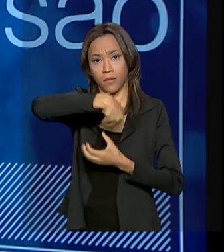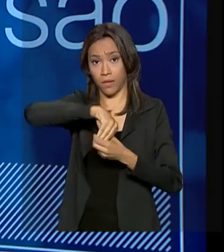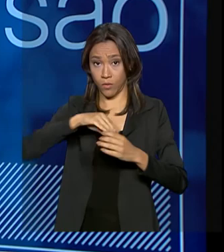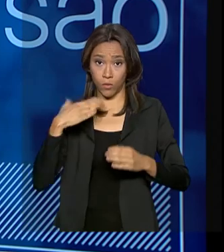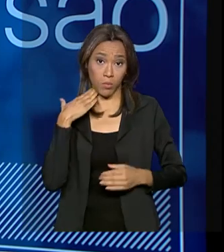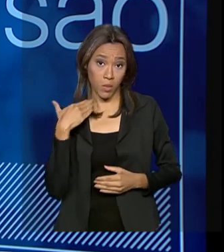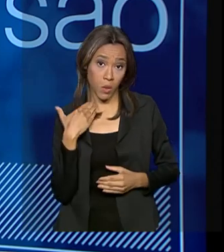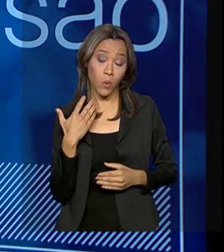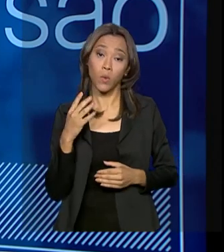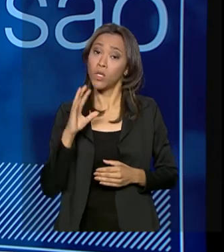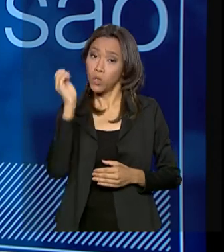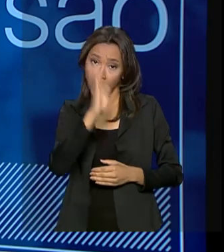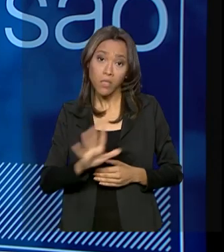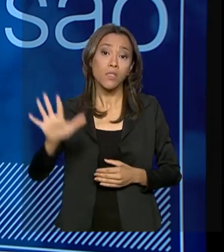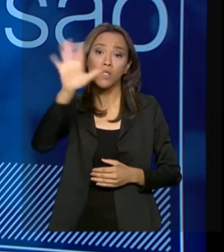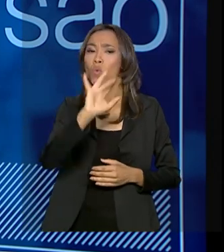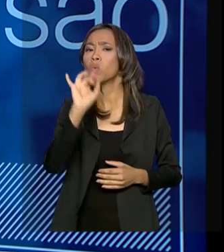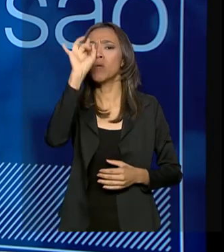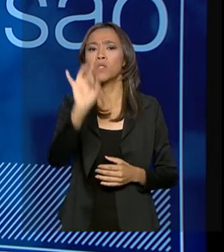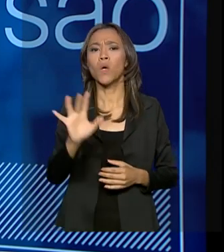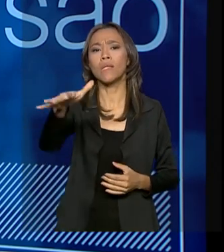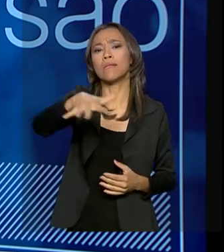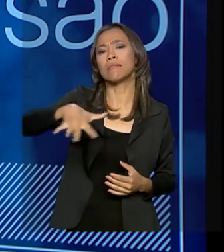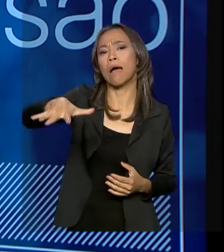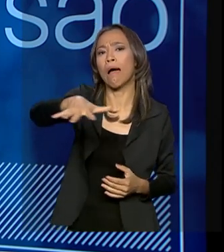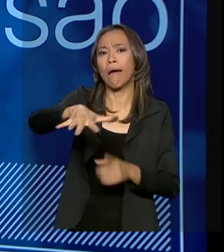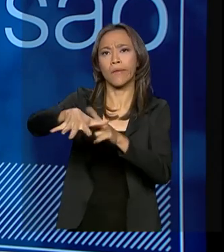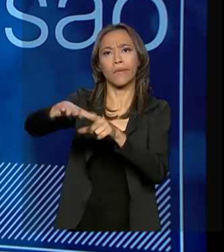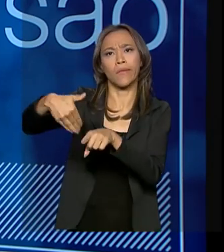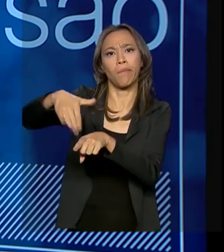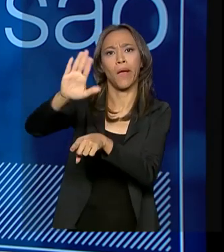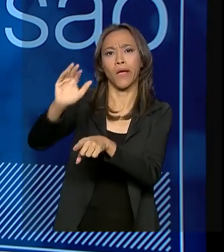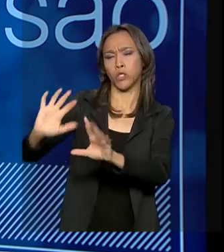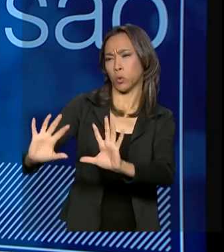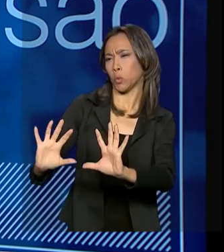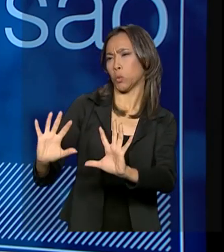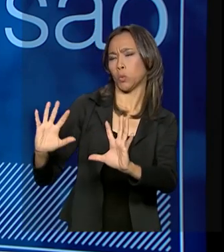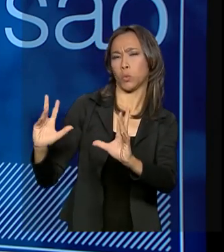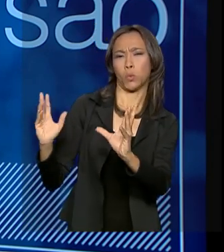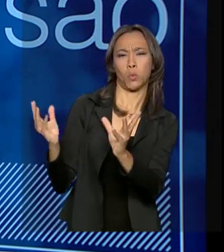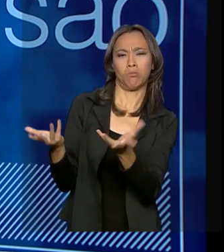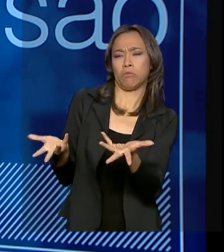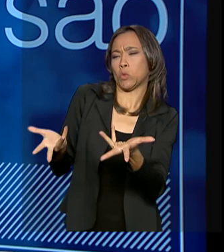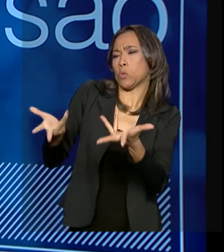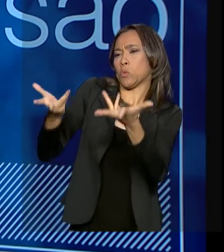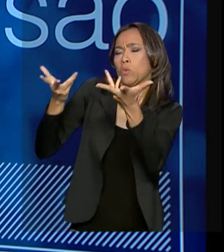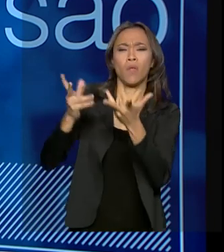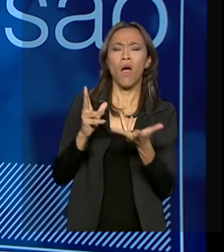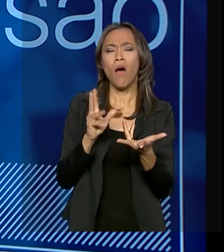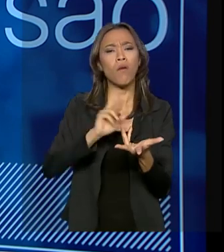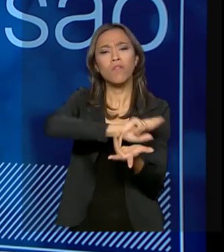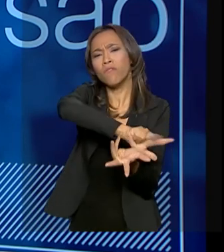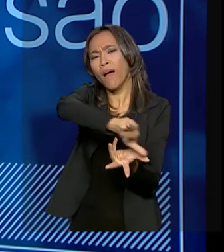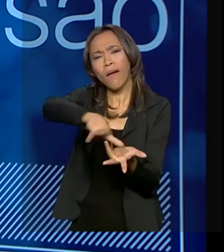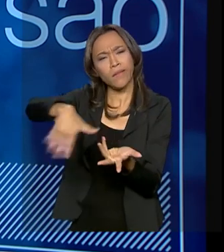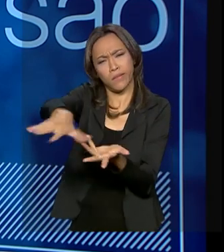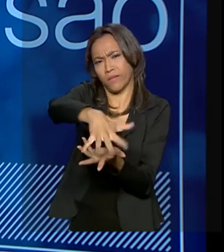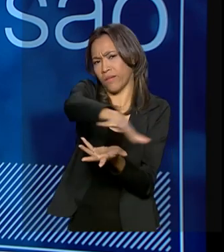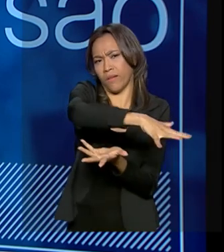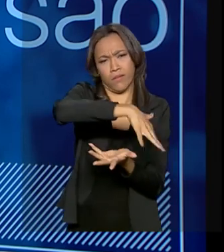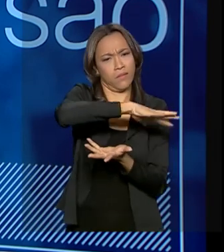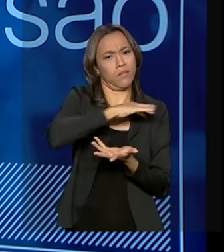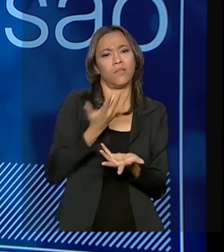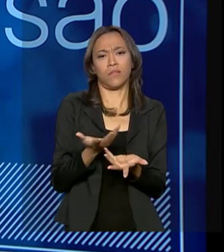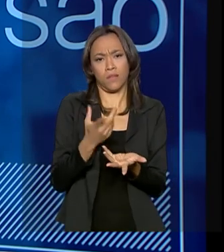Não é um evento só das áreas que têm mais glamour, não. De todas as áreas, as áreas que aparecem mais e